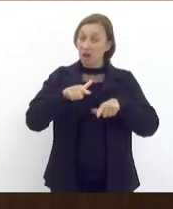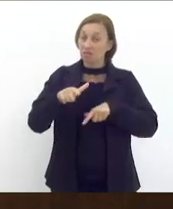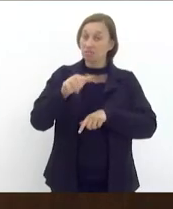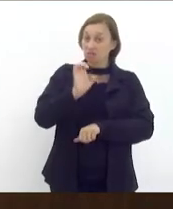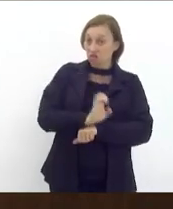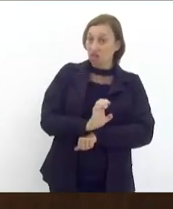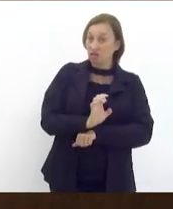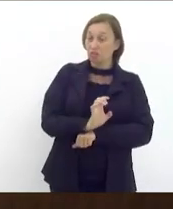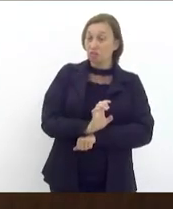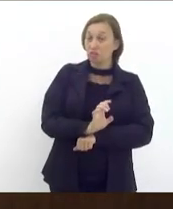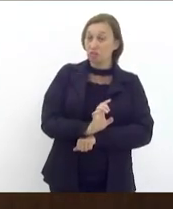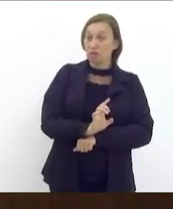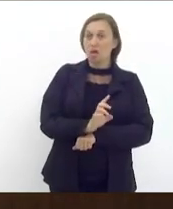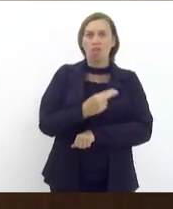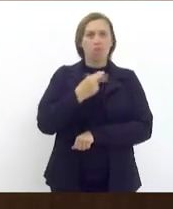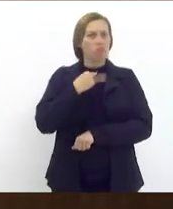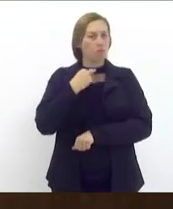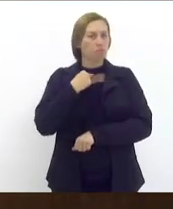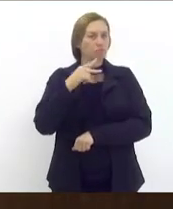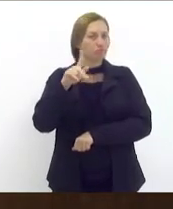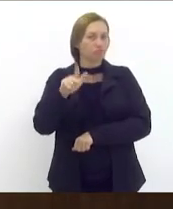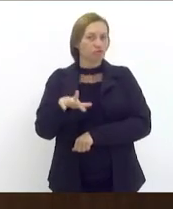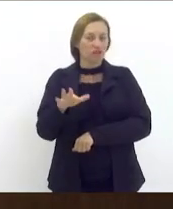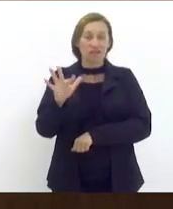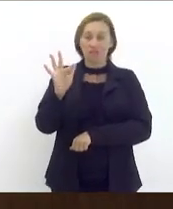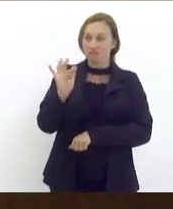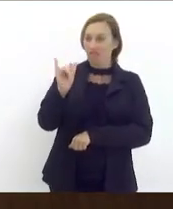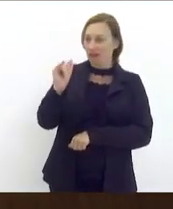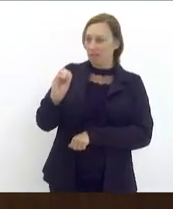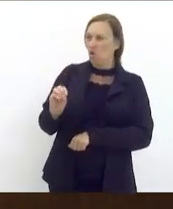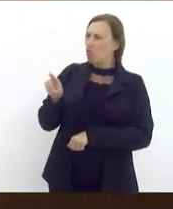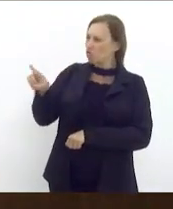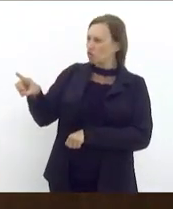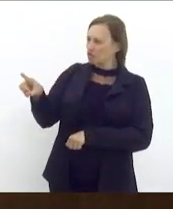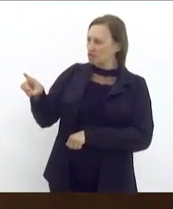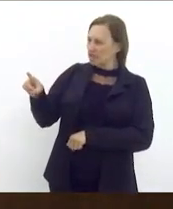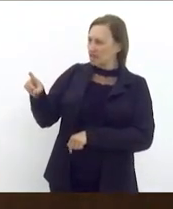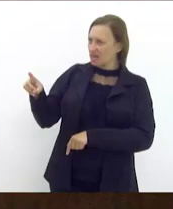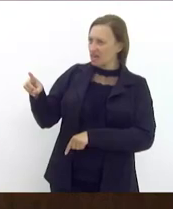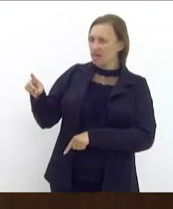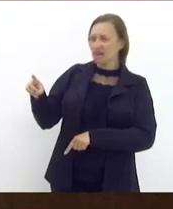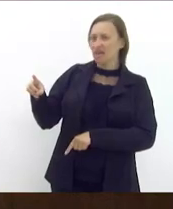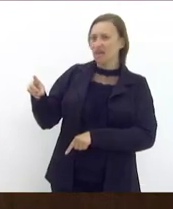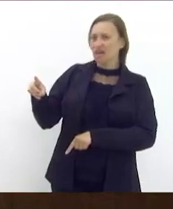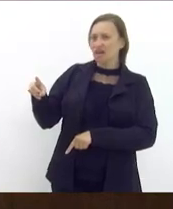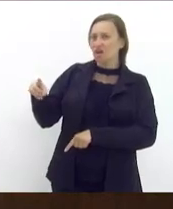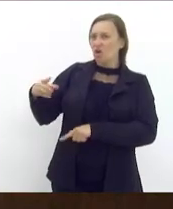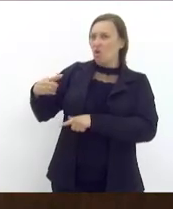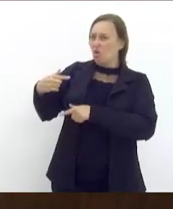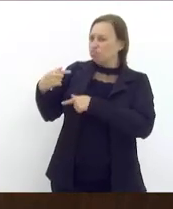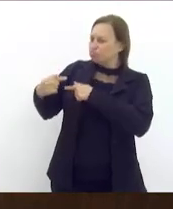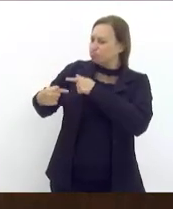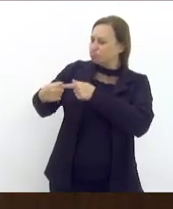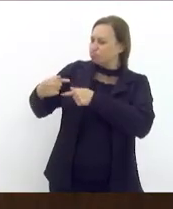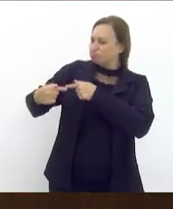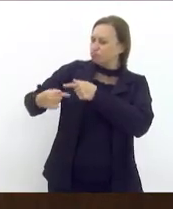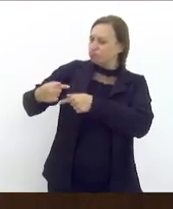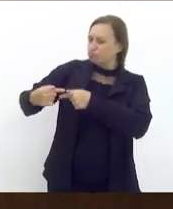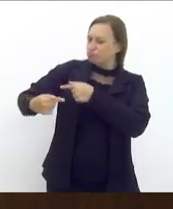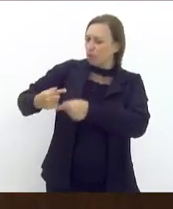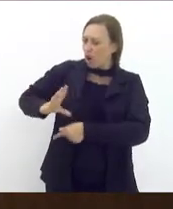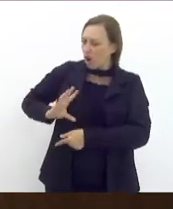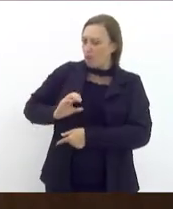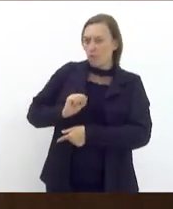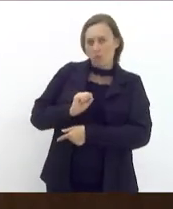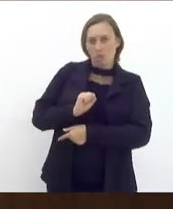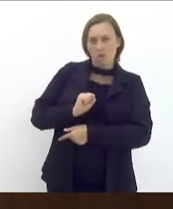e não podia ser diferente Fábio você herdar esse amor essa paixão pela